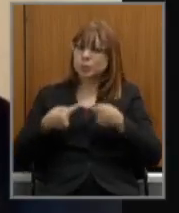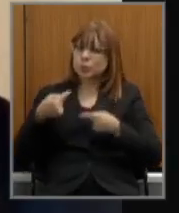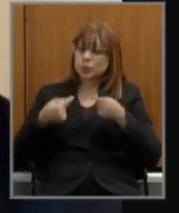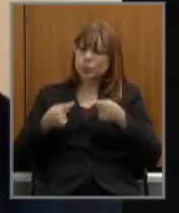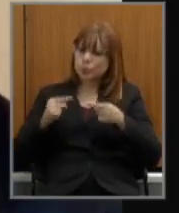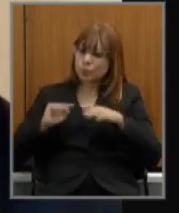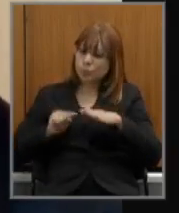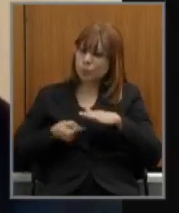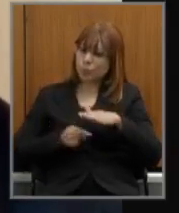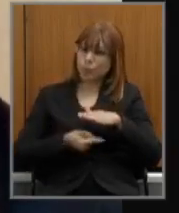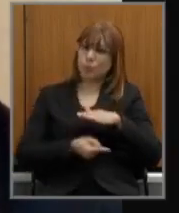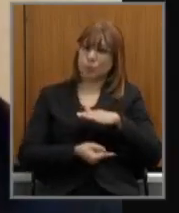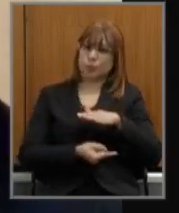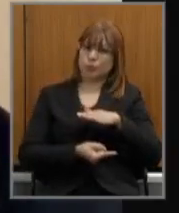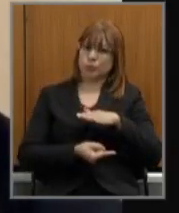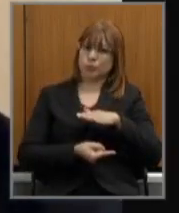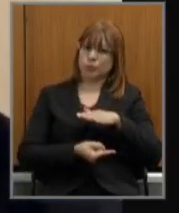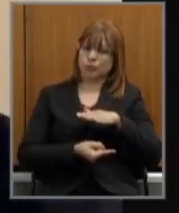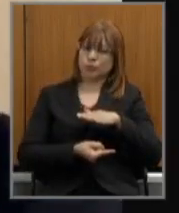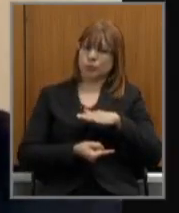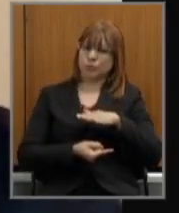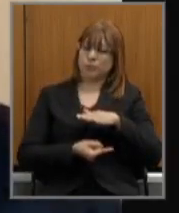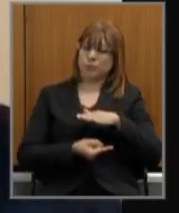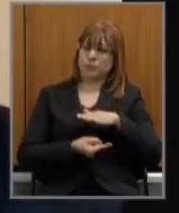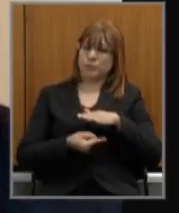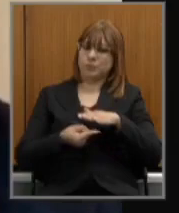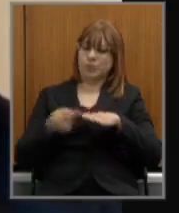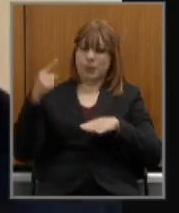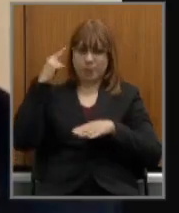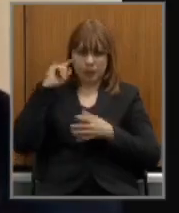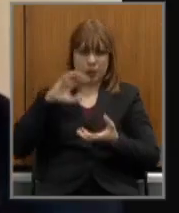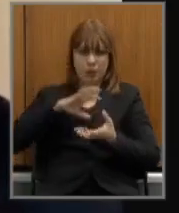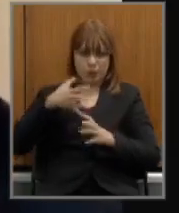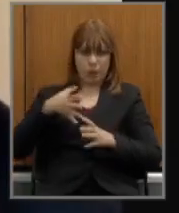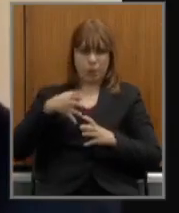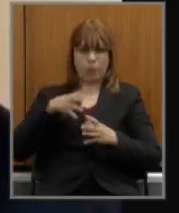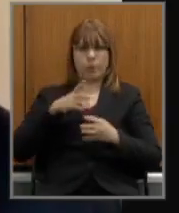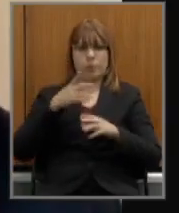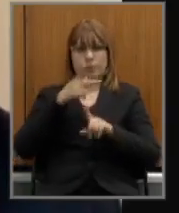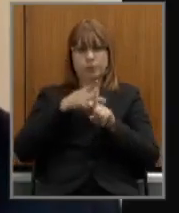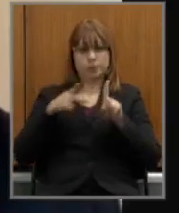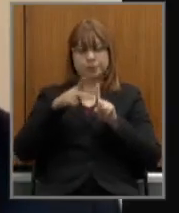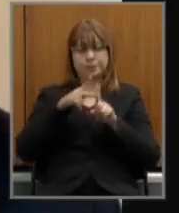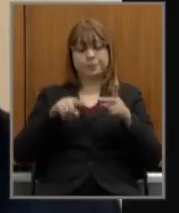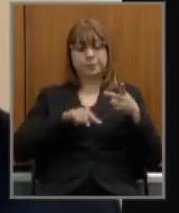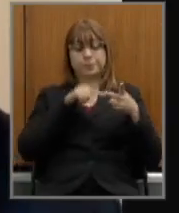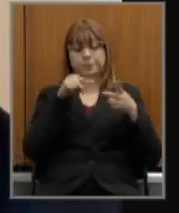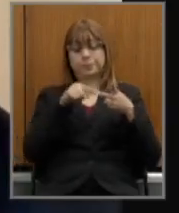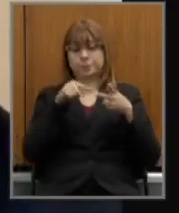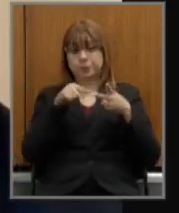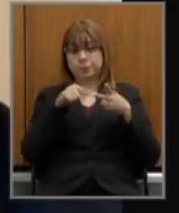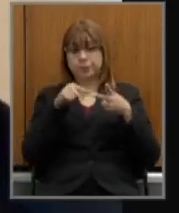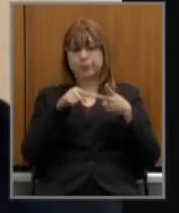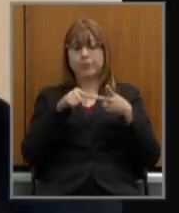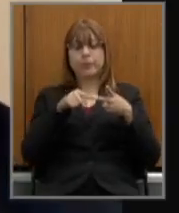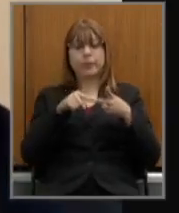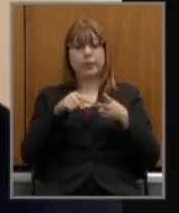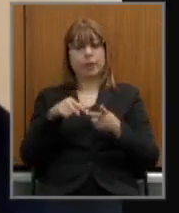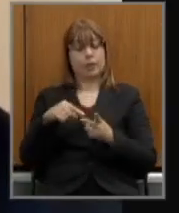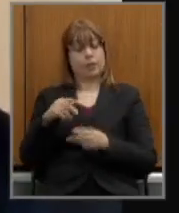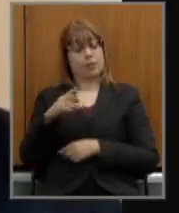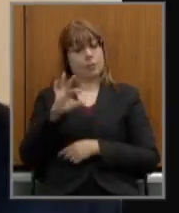aprofundada dentro da reforma previdenciária o segundo ponto é com relação a polícia civil